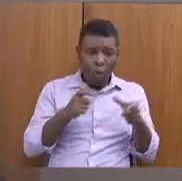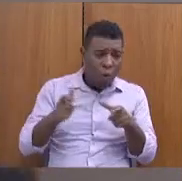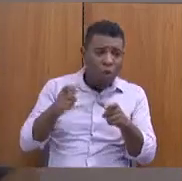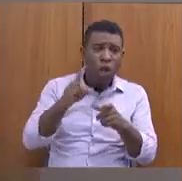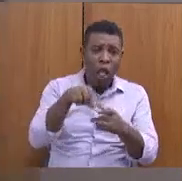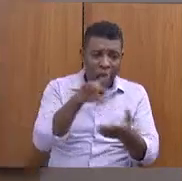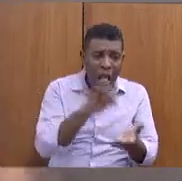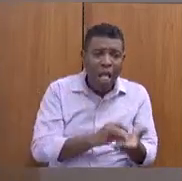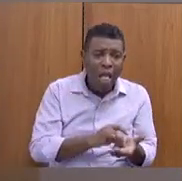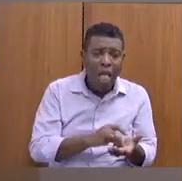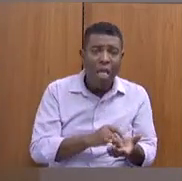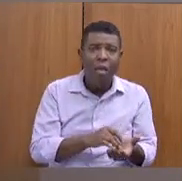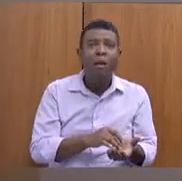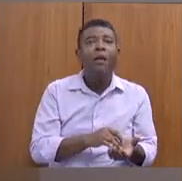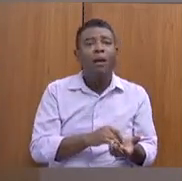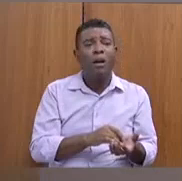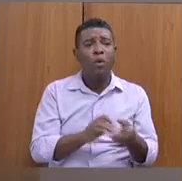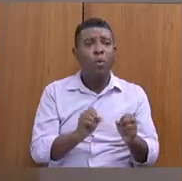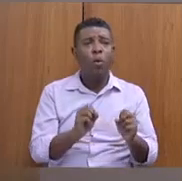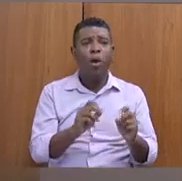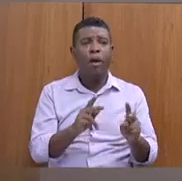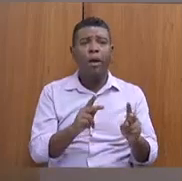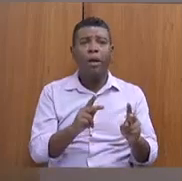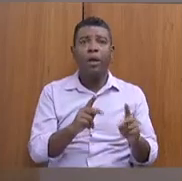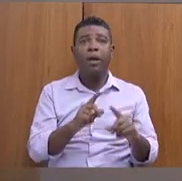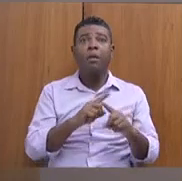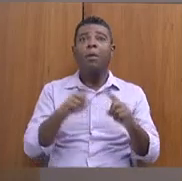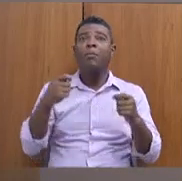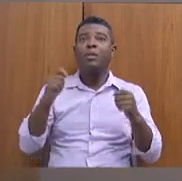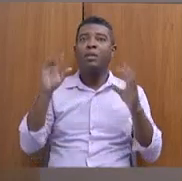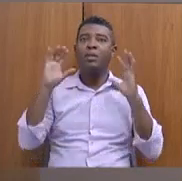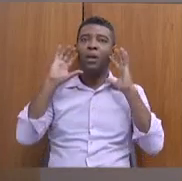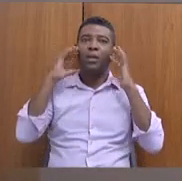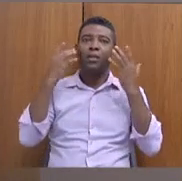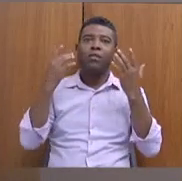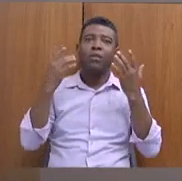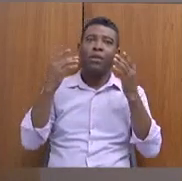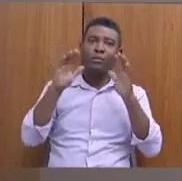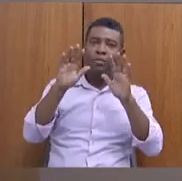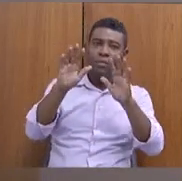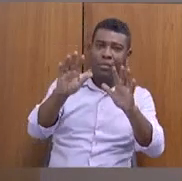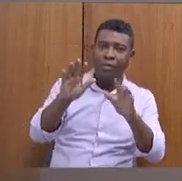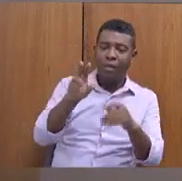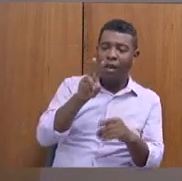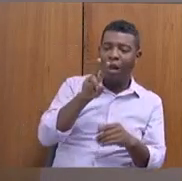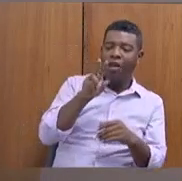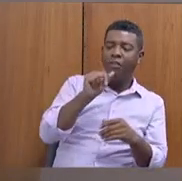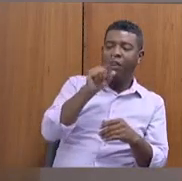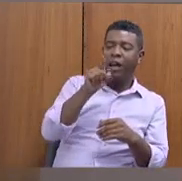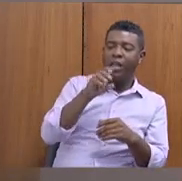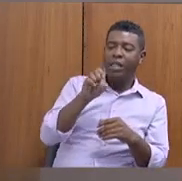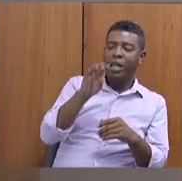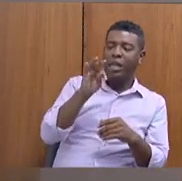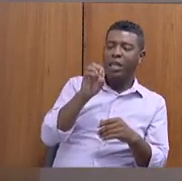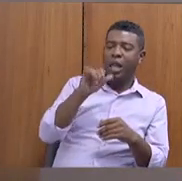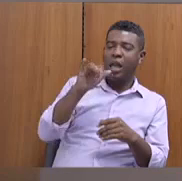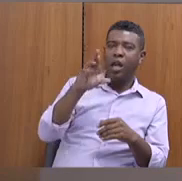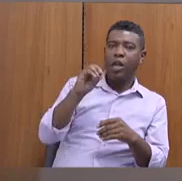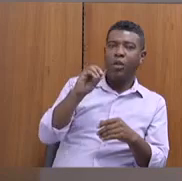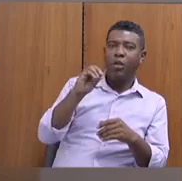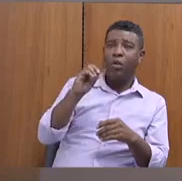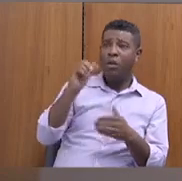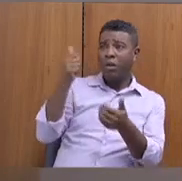busca-se e resolva. Agora, os vazenteiros que estão ali na região de Buritizeiro têm